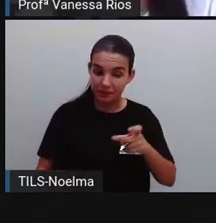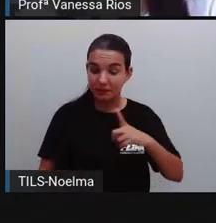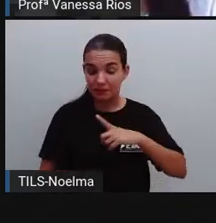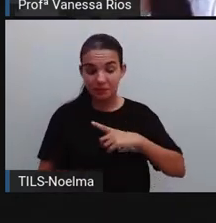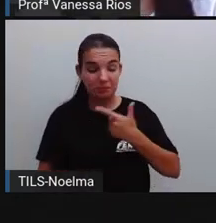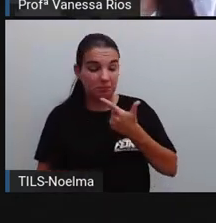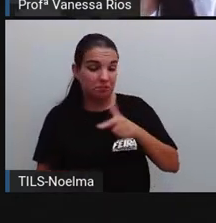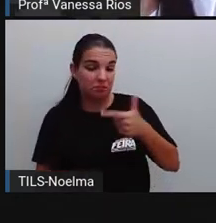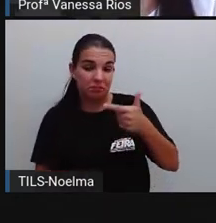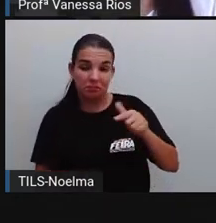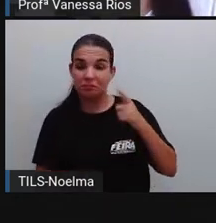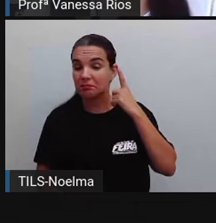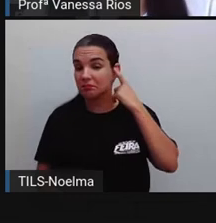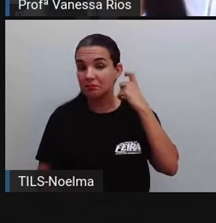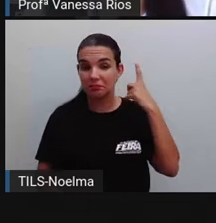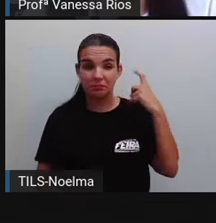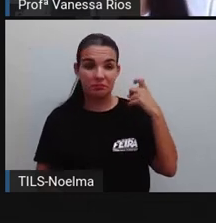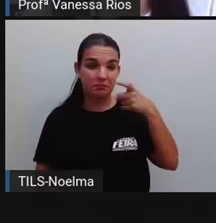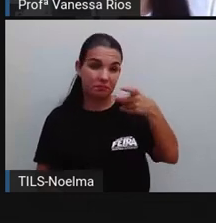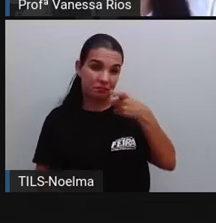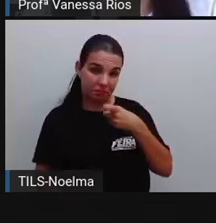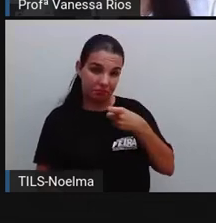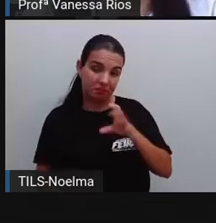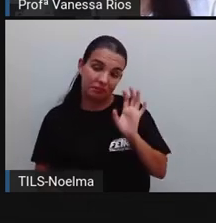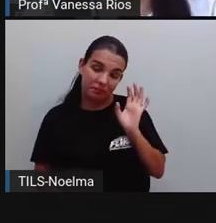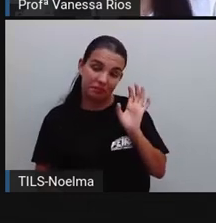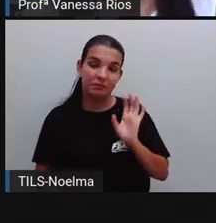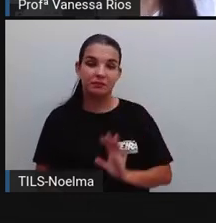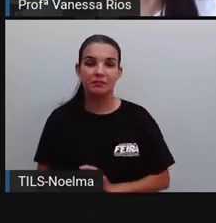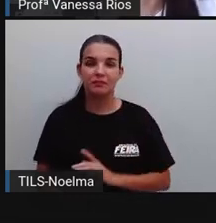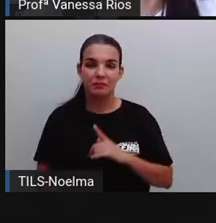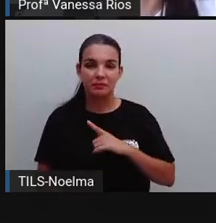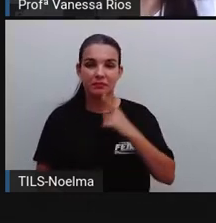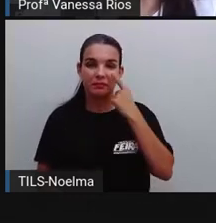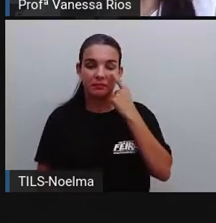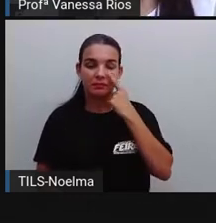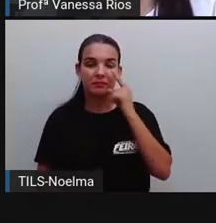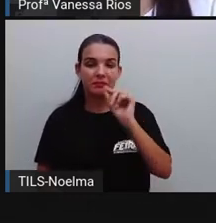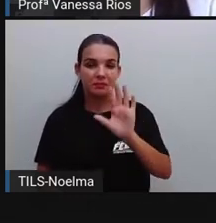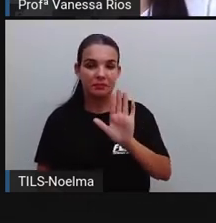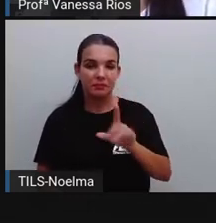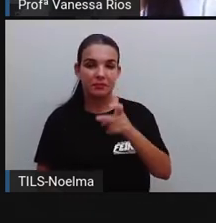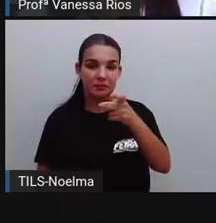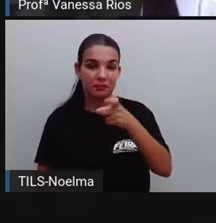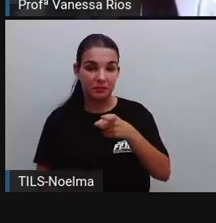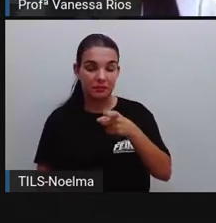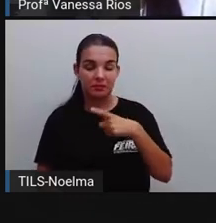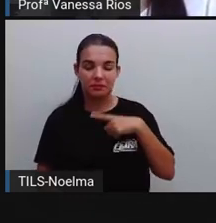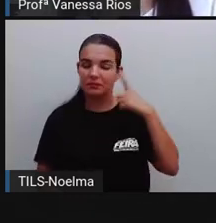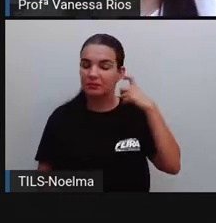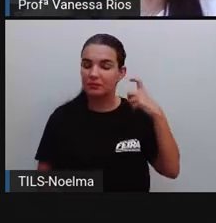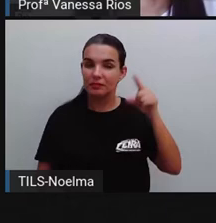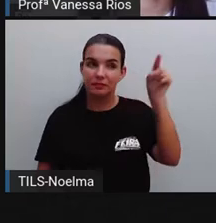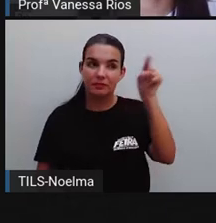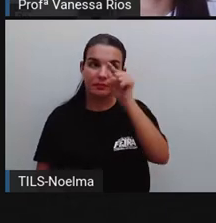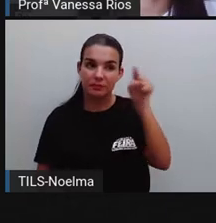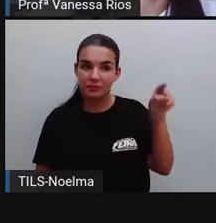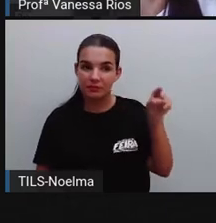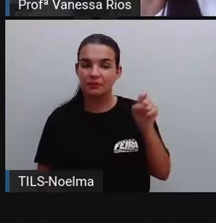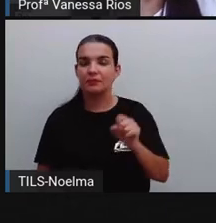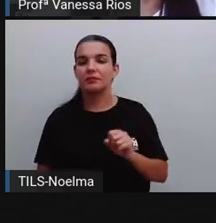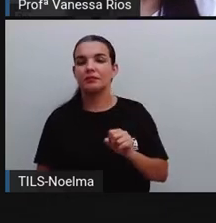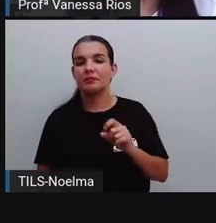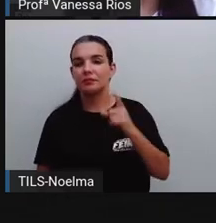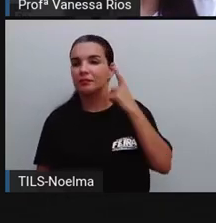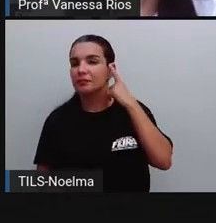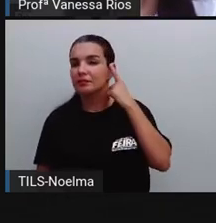X nem sempre, né? Tem esse som de X. A gente observa aí o X com som de Z, com som de S,